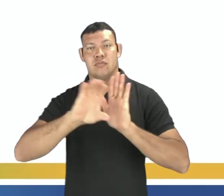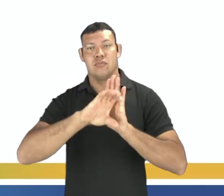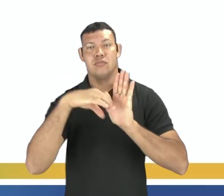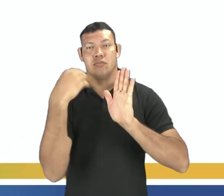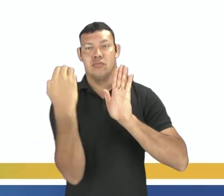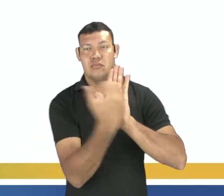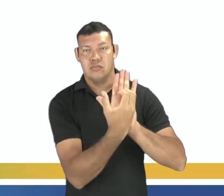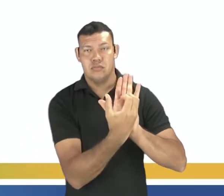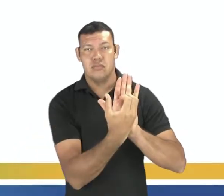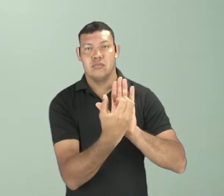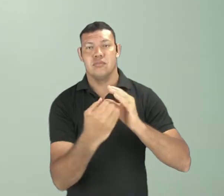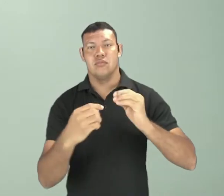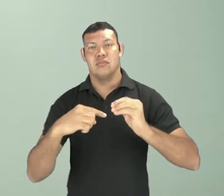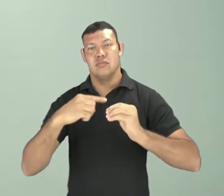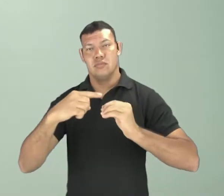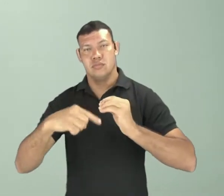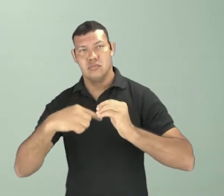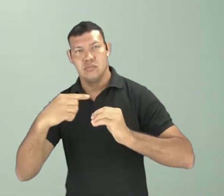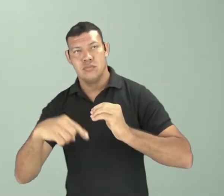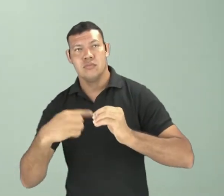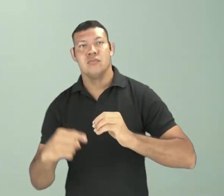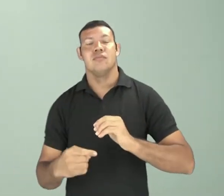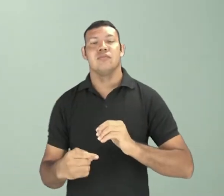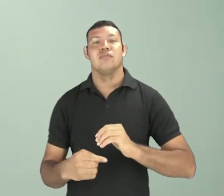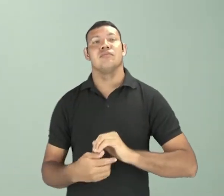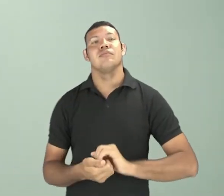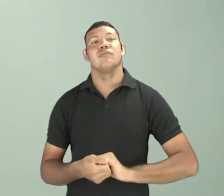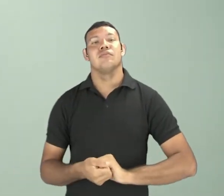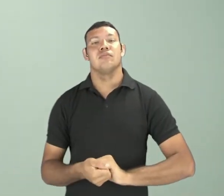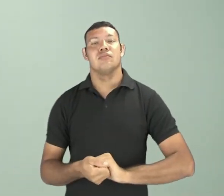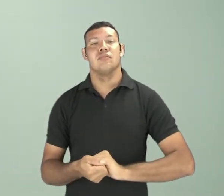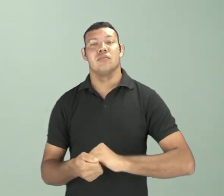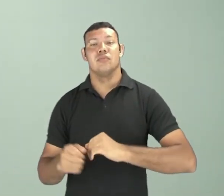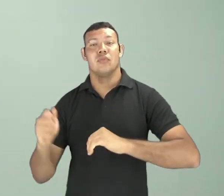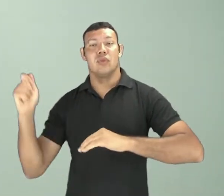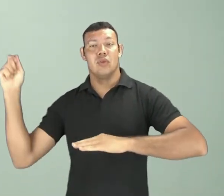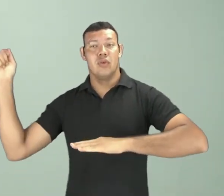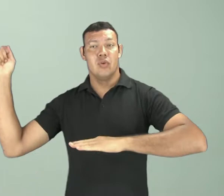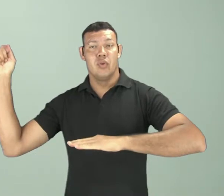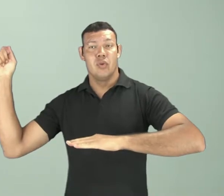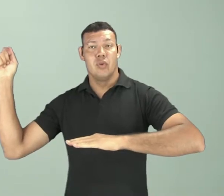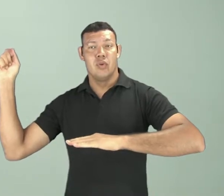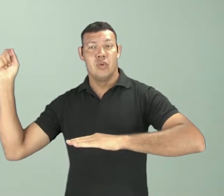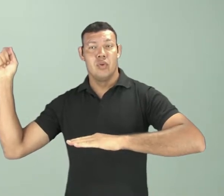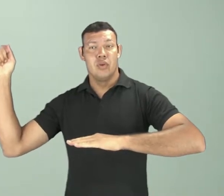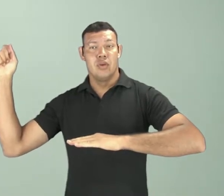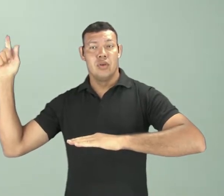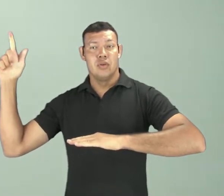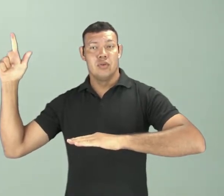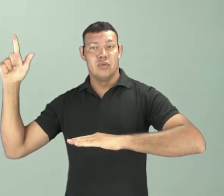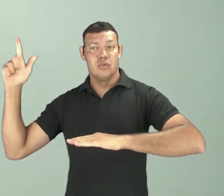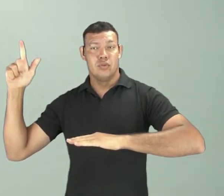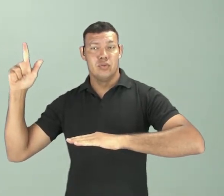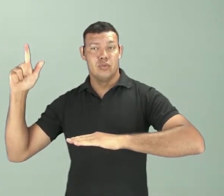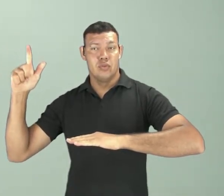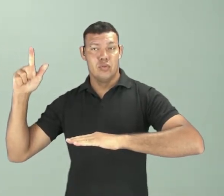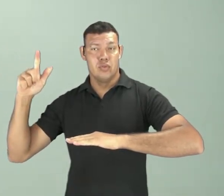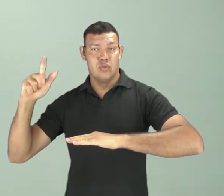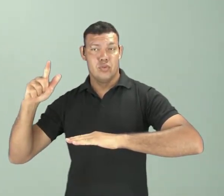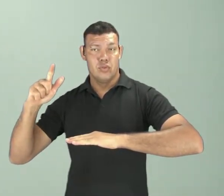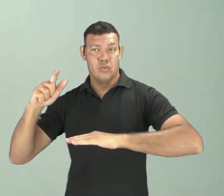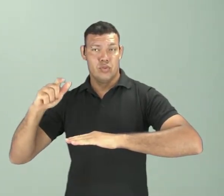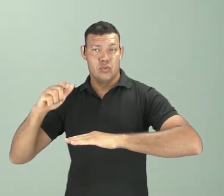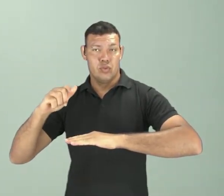O processo de condução ele está associado com a questão da vibração dos